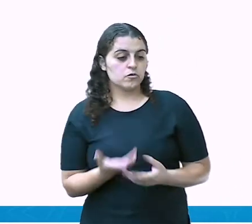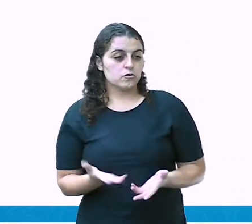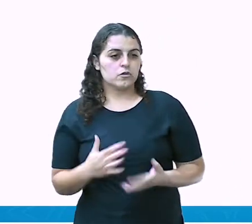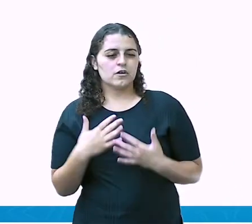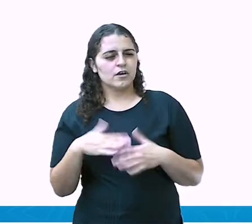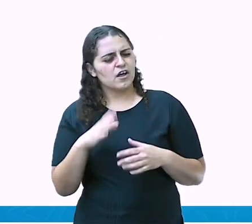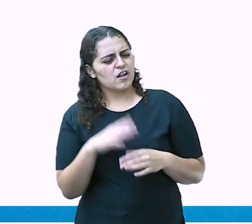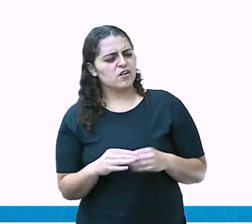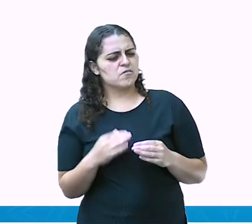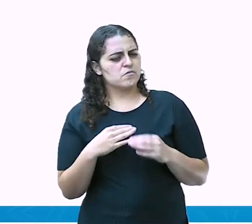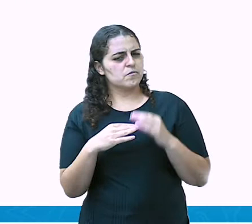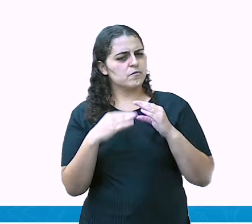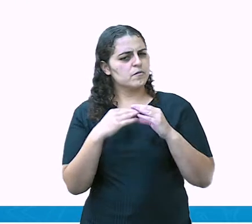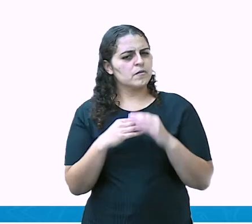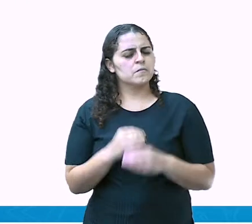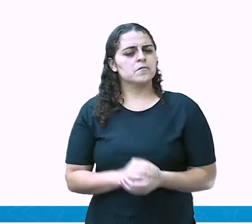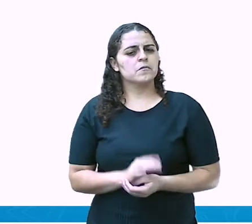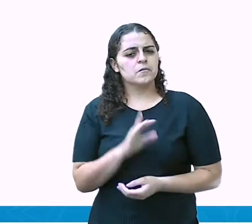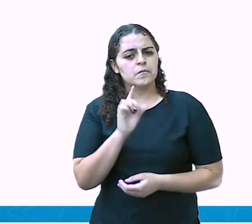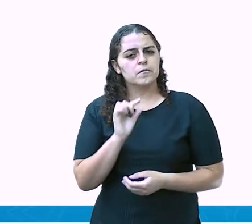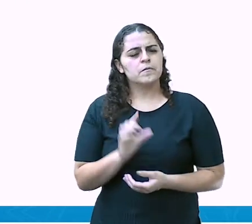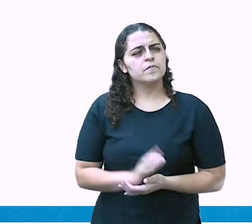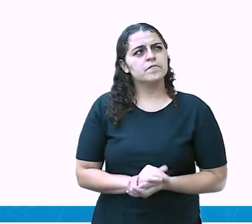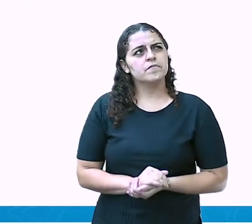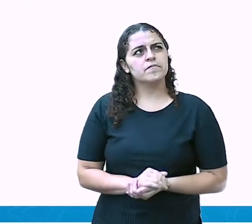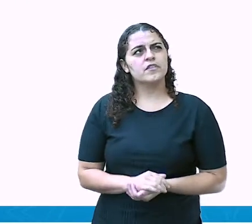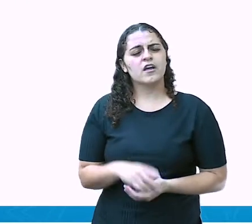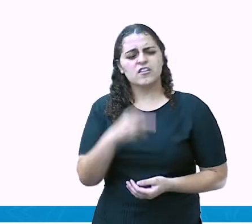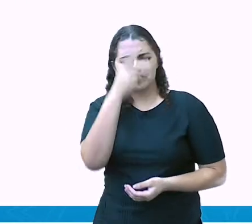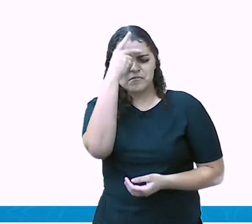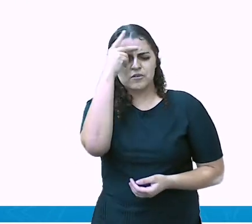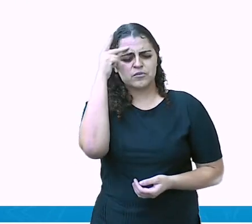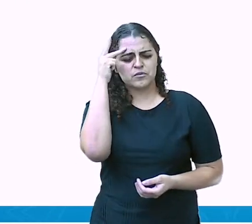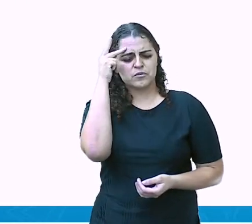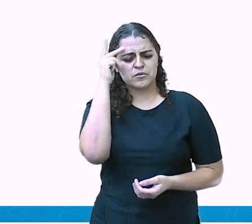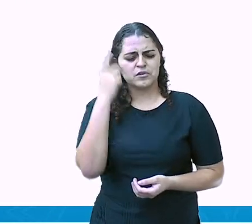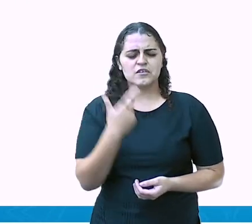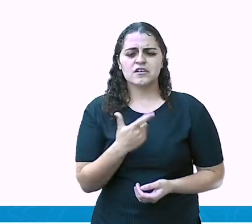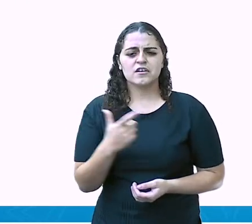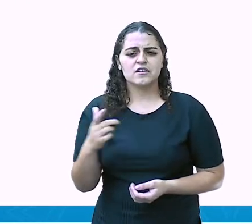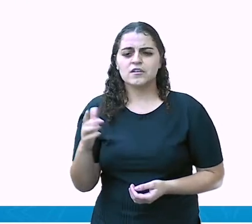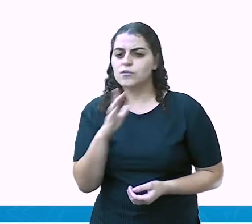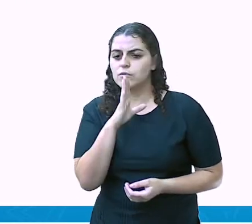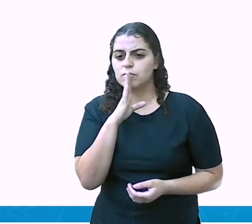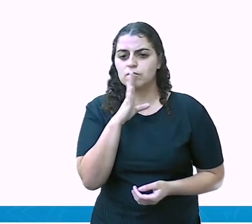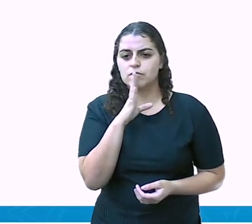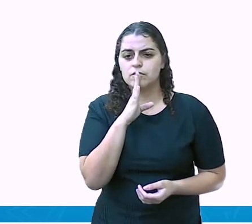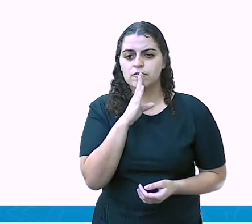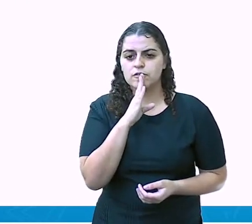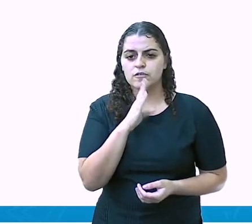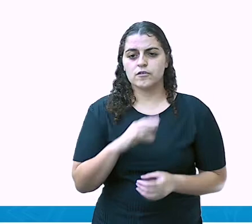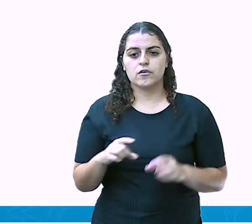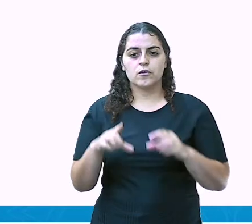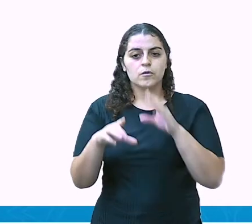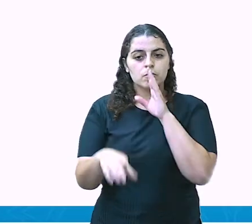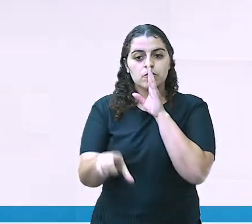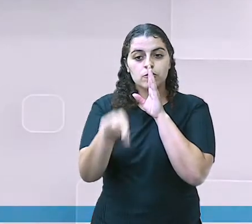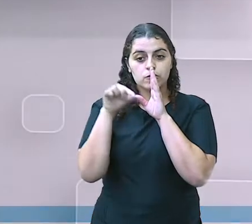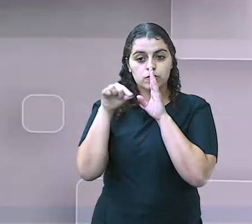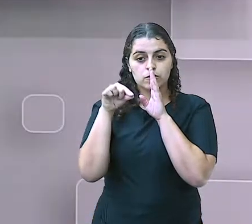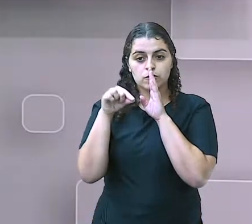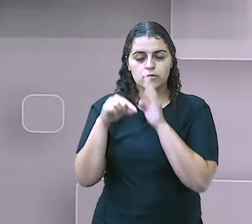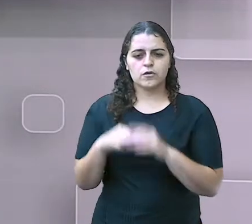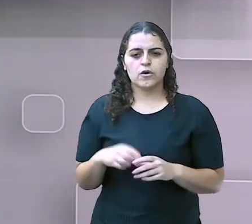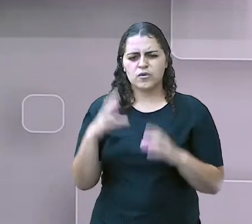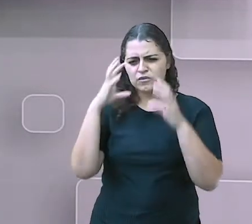tá conversando. Mas não tem a ver com isso, né? As pessoas que não conhecem o mutismo, a causa do